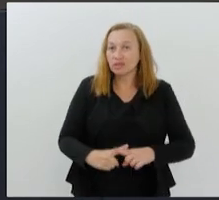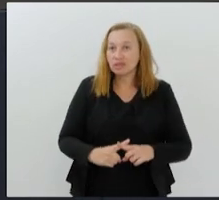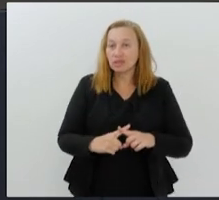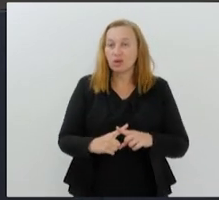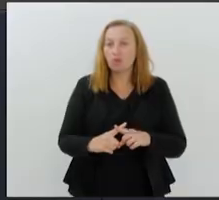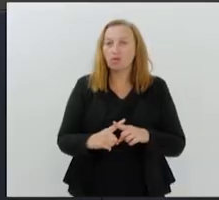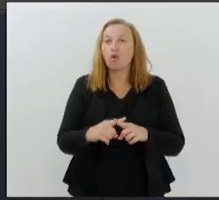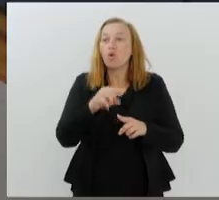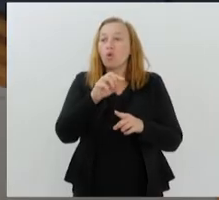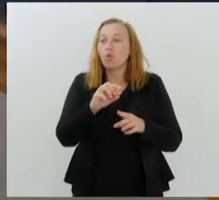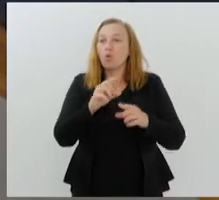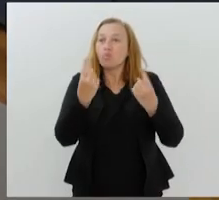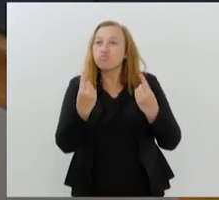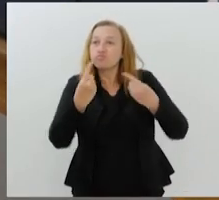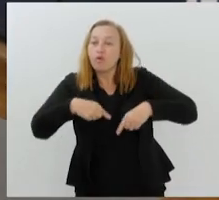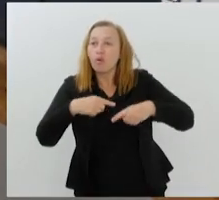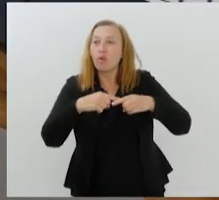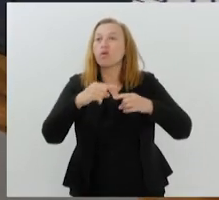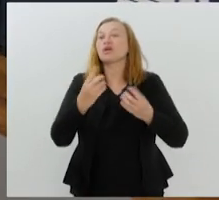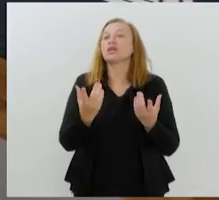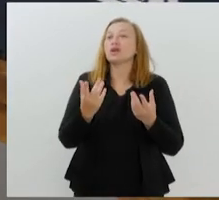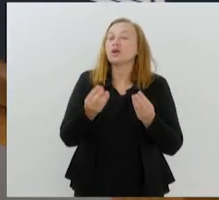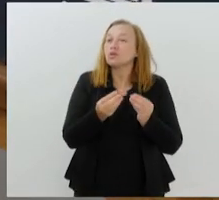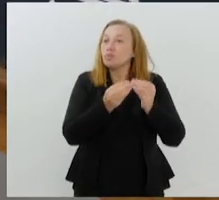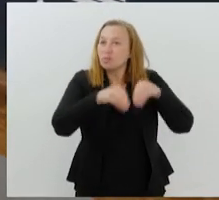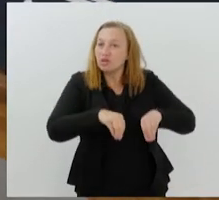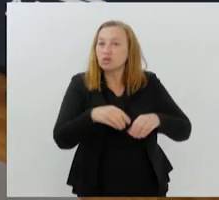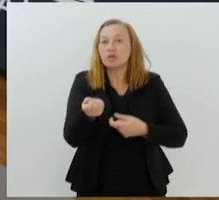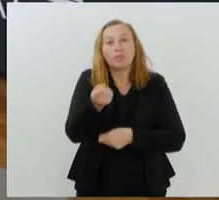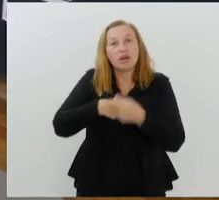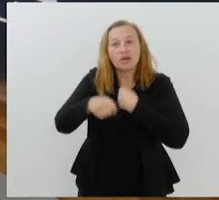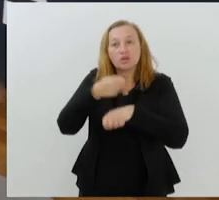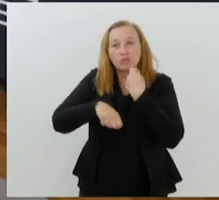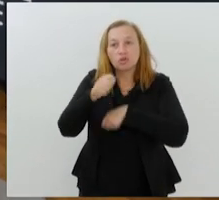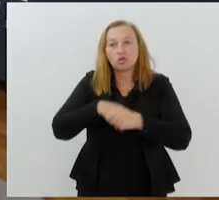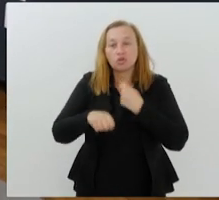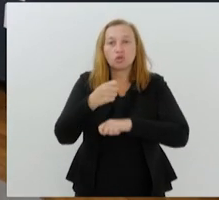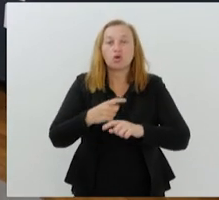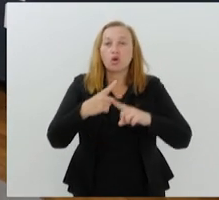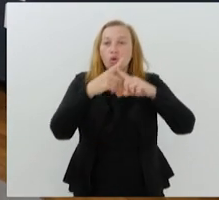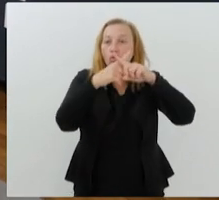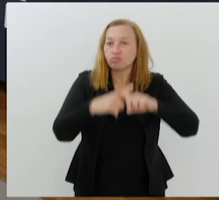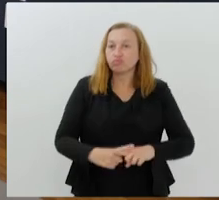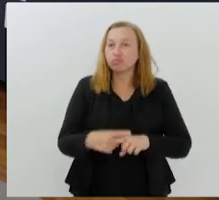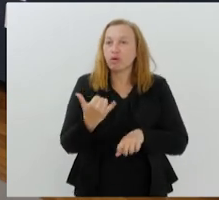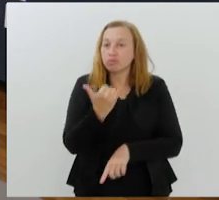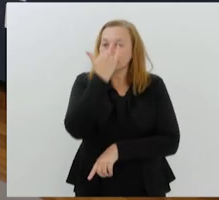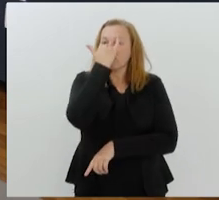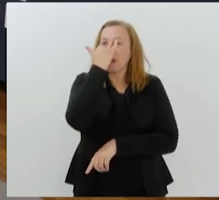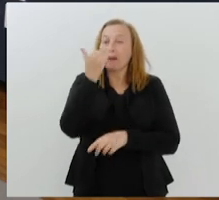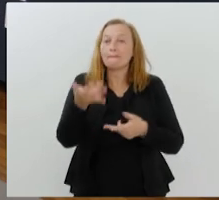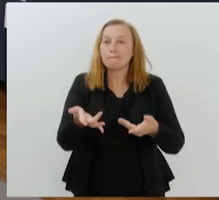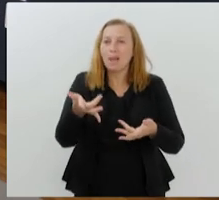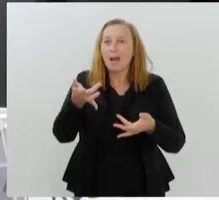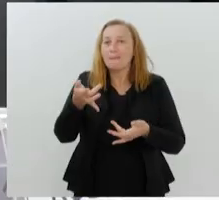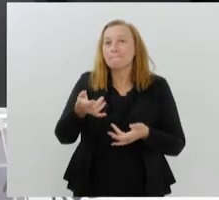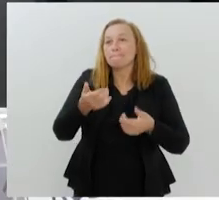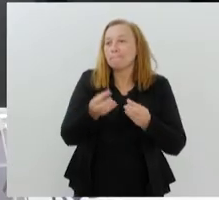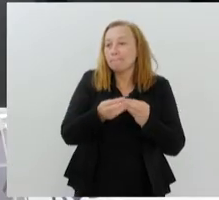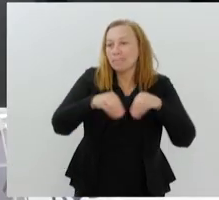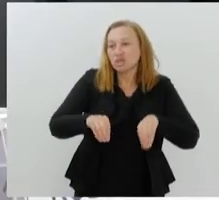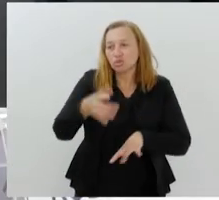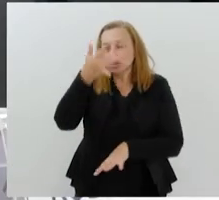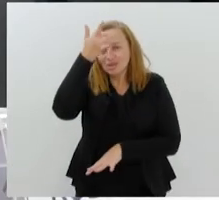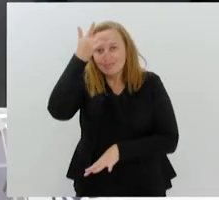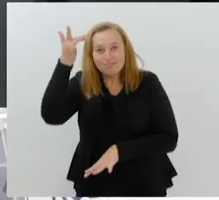reais em todo o mundo. Além de prejuízos para a economia, os jogos de azar afetam também a saúde mental da população. O